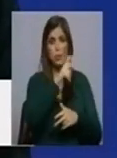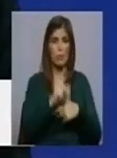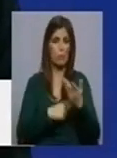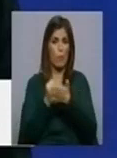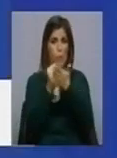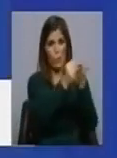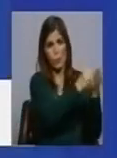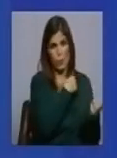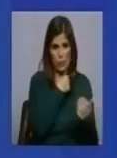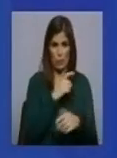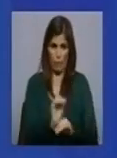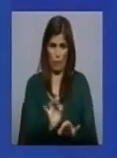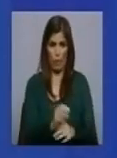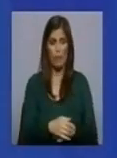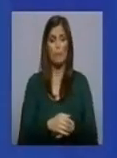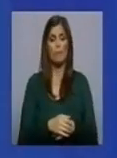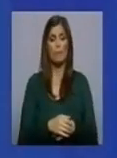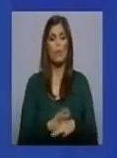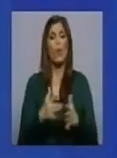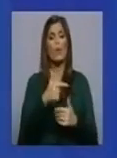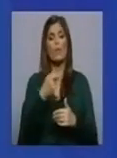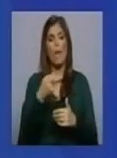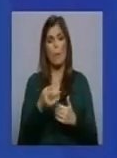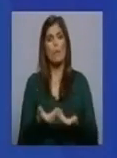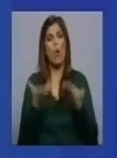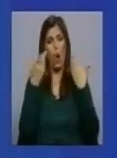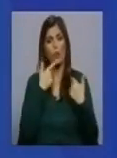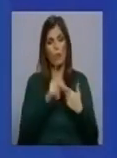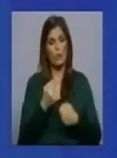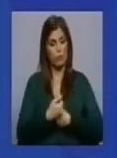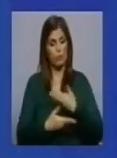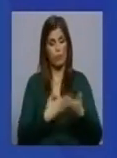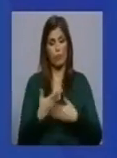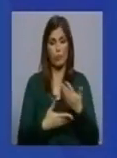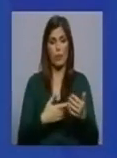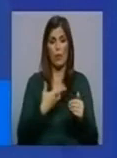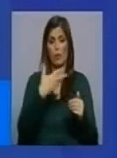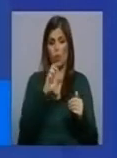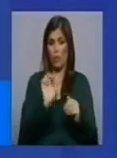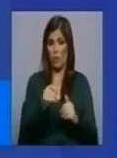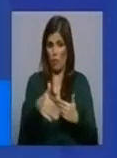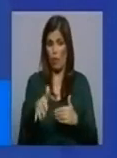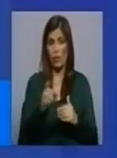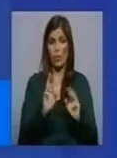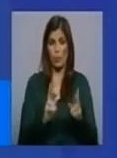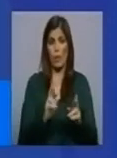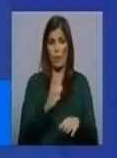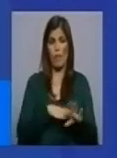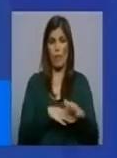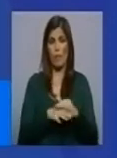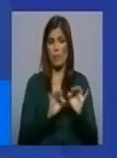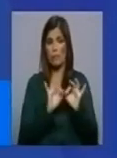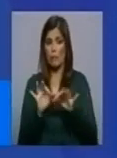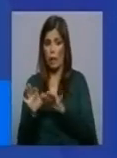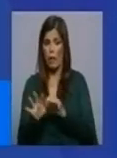Deixe-me perguntar-lhe, quando a TAP retomar a operação, e está previsto que a retome no próximo dia 18, espera que o faça de uma forma harmoniosa